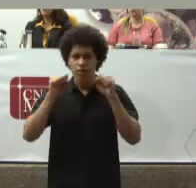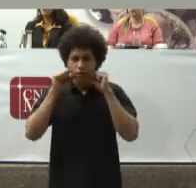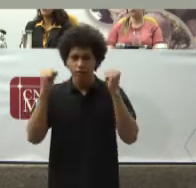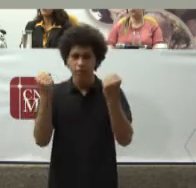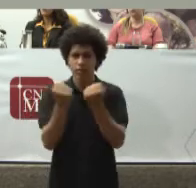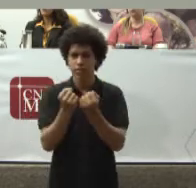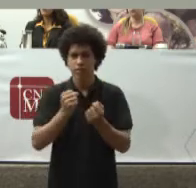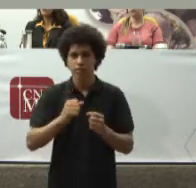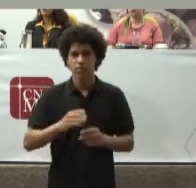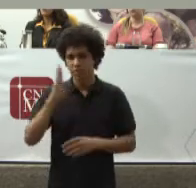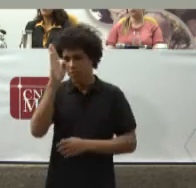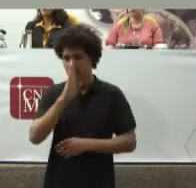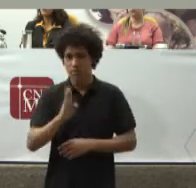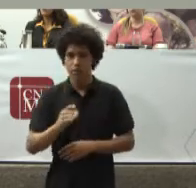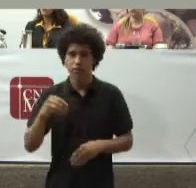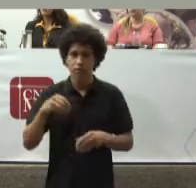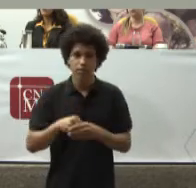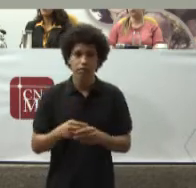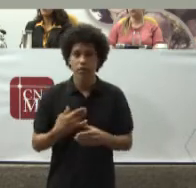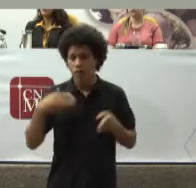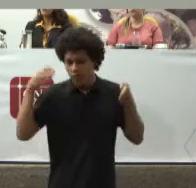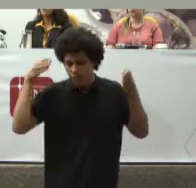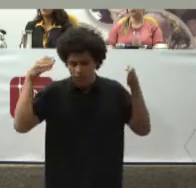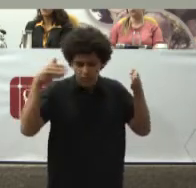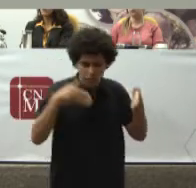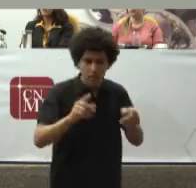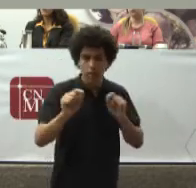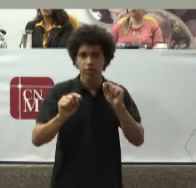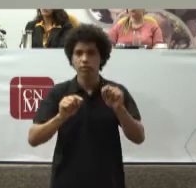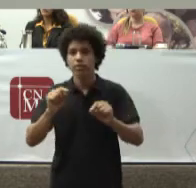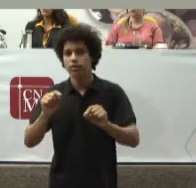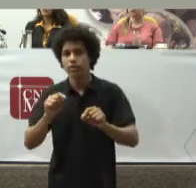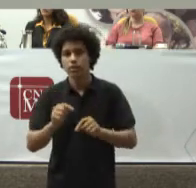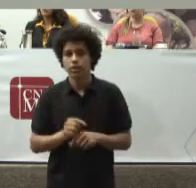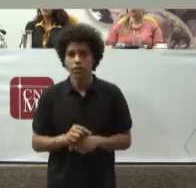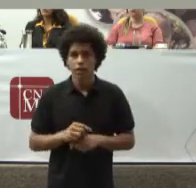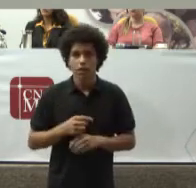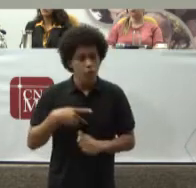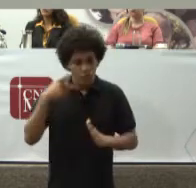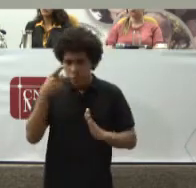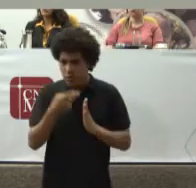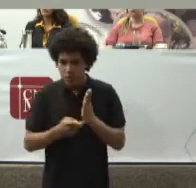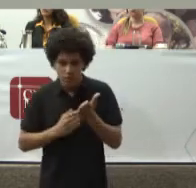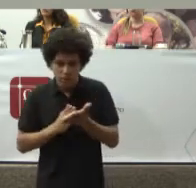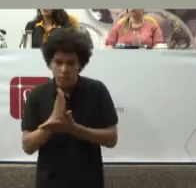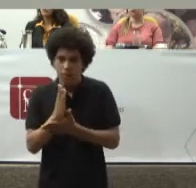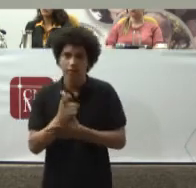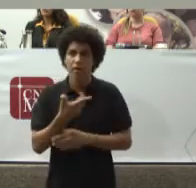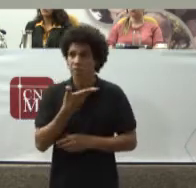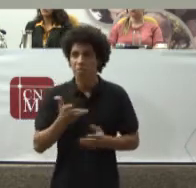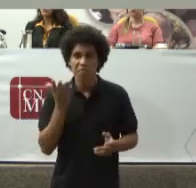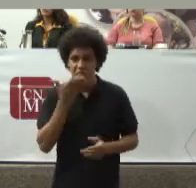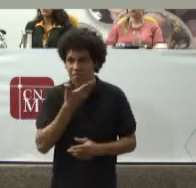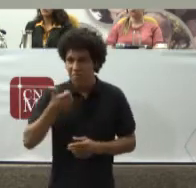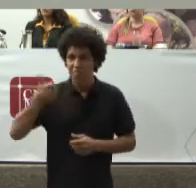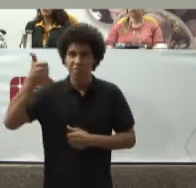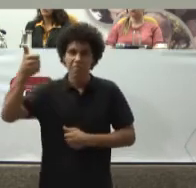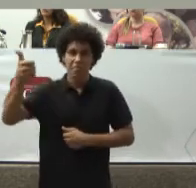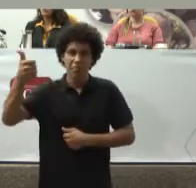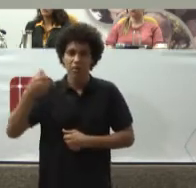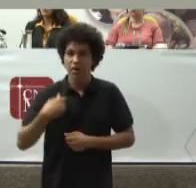Notabilizaram-se Exatamente Por Constituir Um corpo De documentos Que